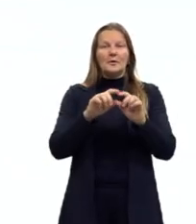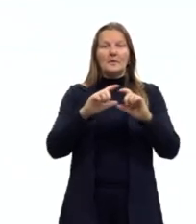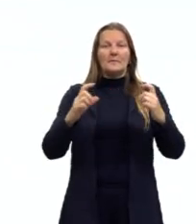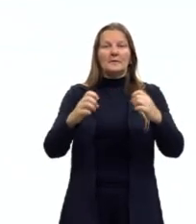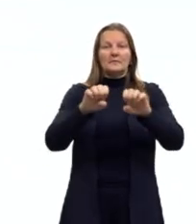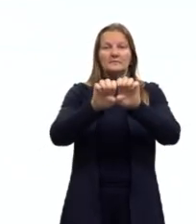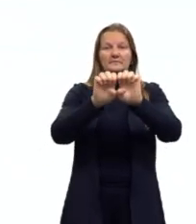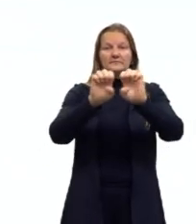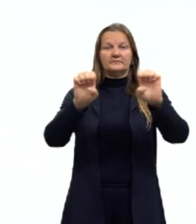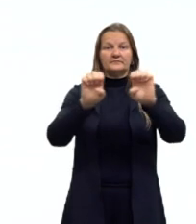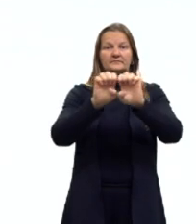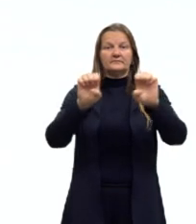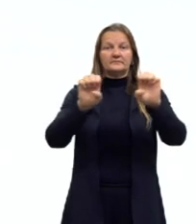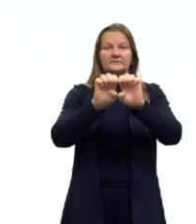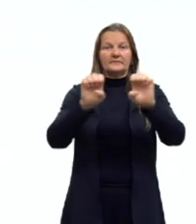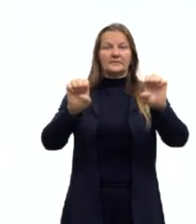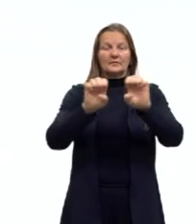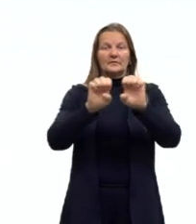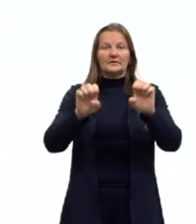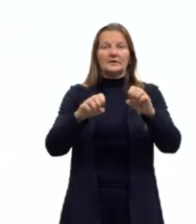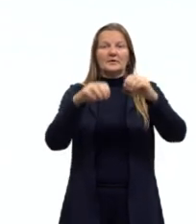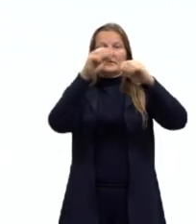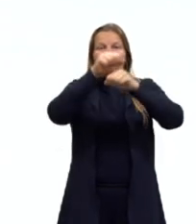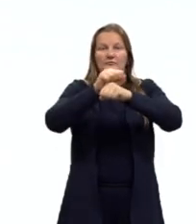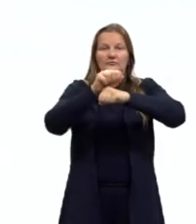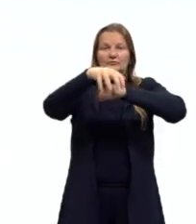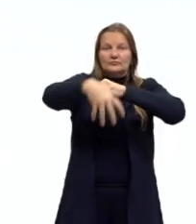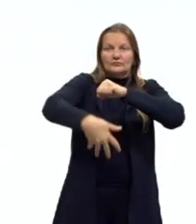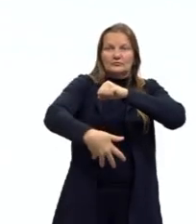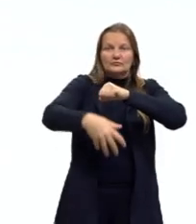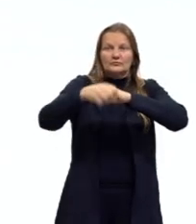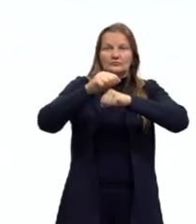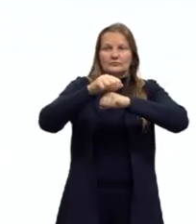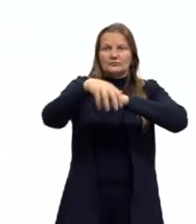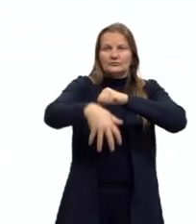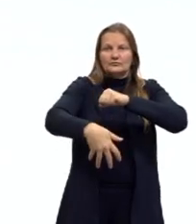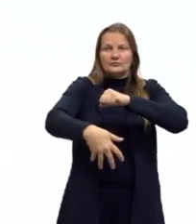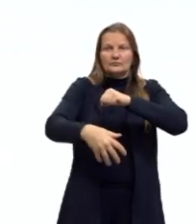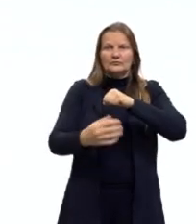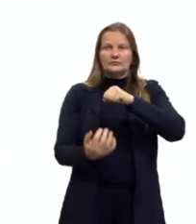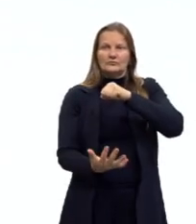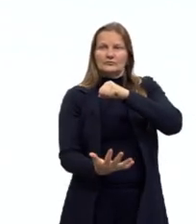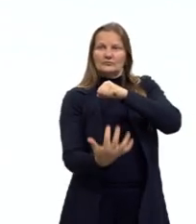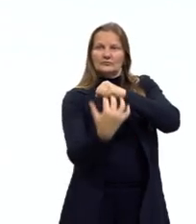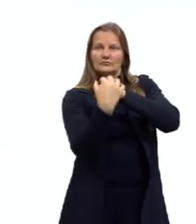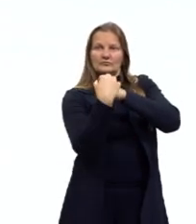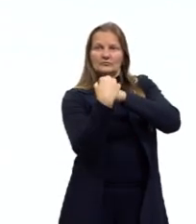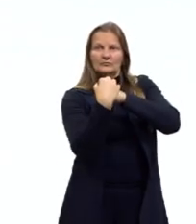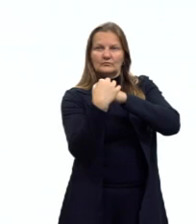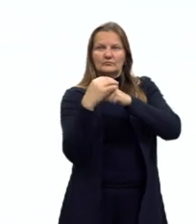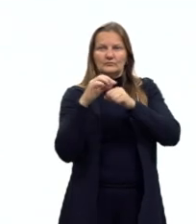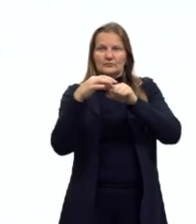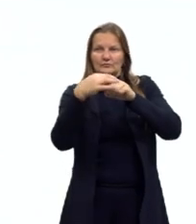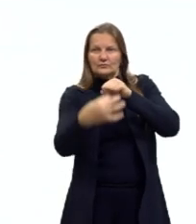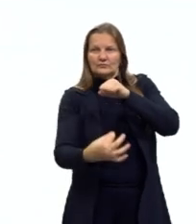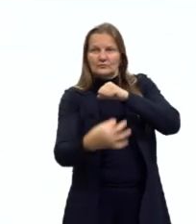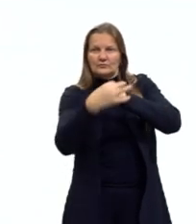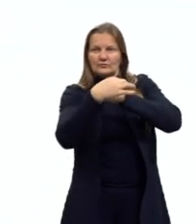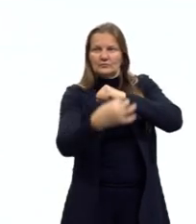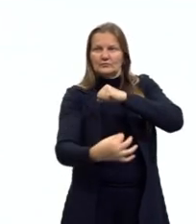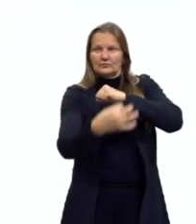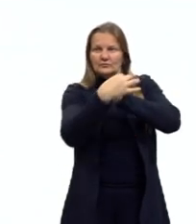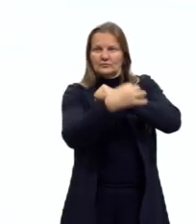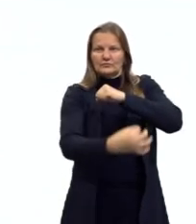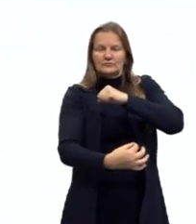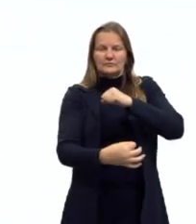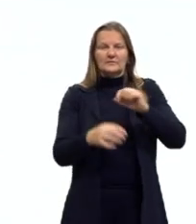meridiano. A gente vai ver cada um deles, o que que significam esses nomes aqui na nossa esfera, na